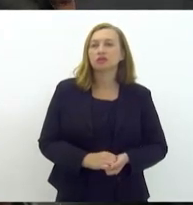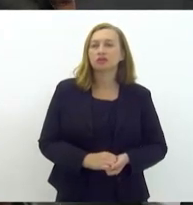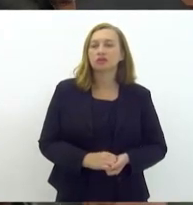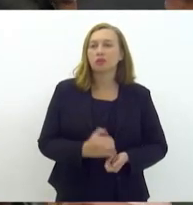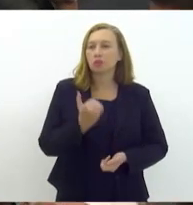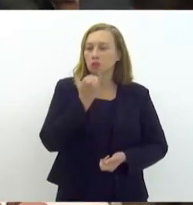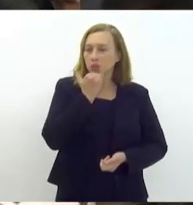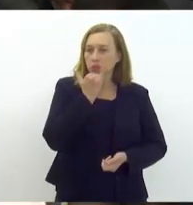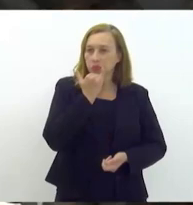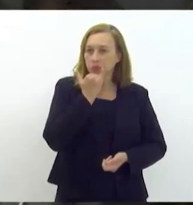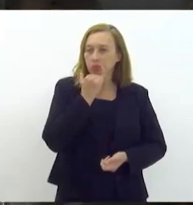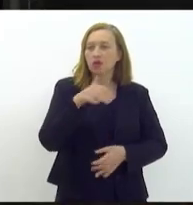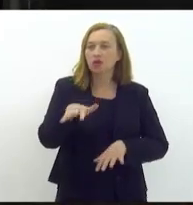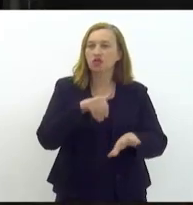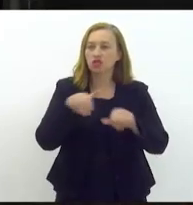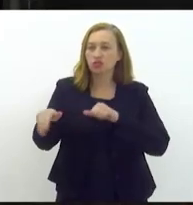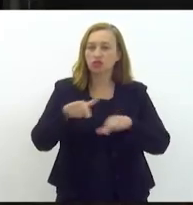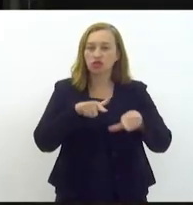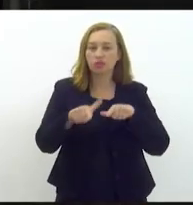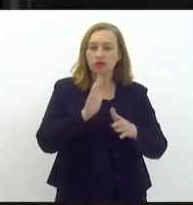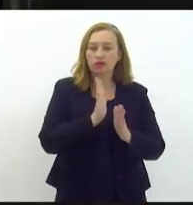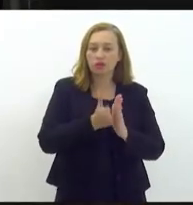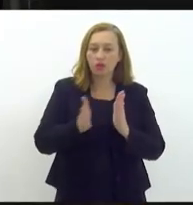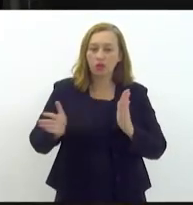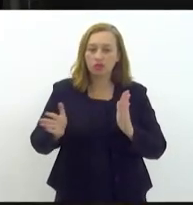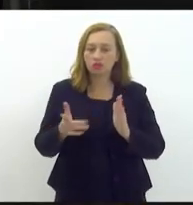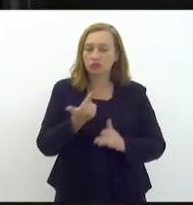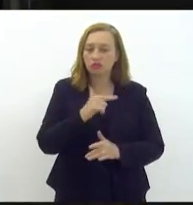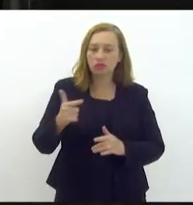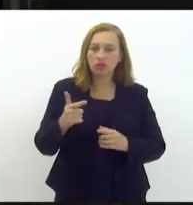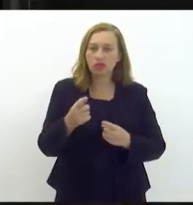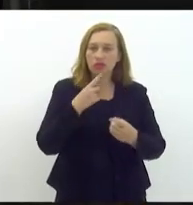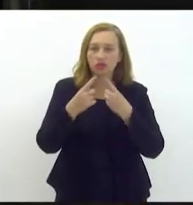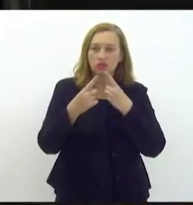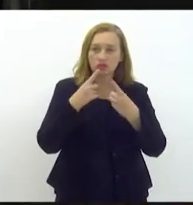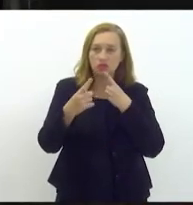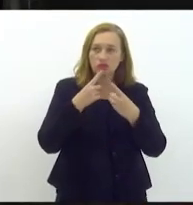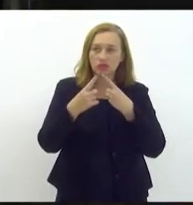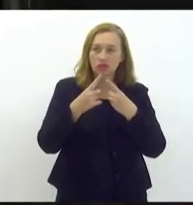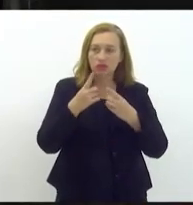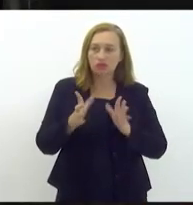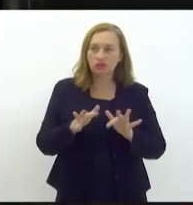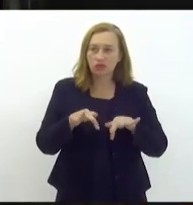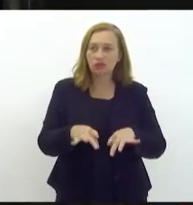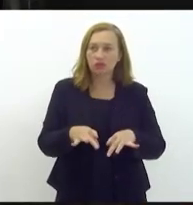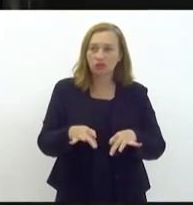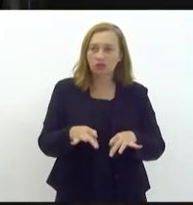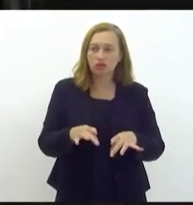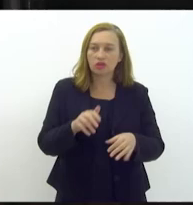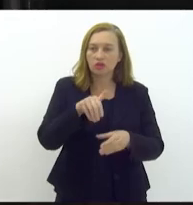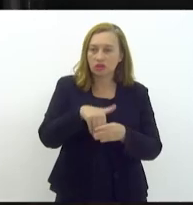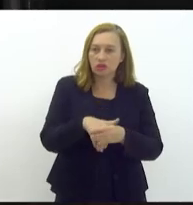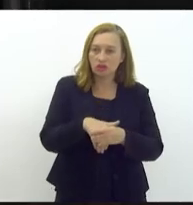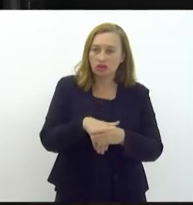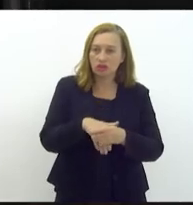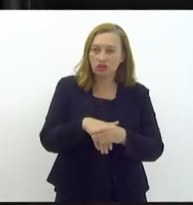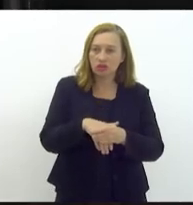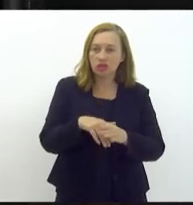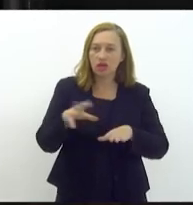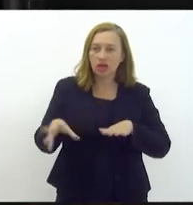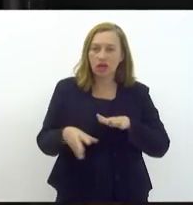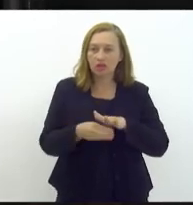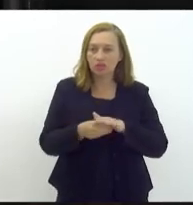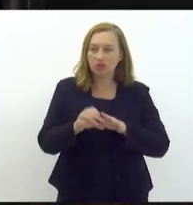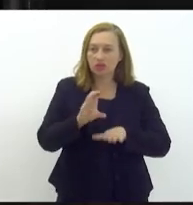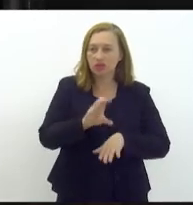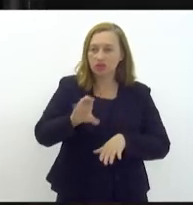Perdão. A presidência chama os trabalhos à ordem. Não havendo mais quem queira discutir, encerrada a discussão, em votação, a emenda